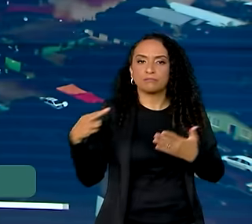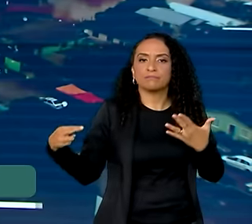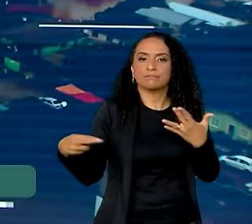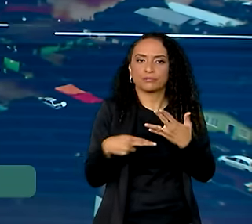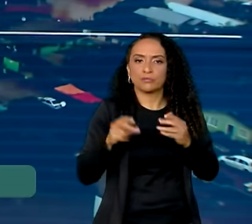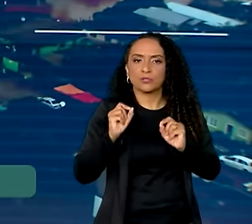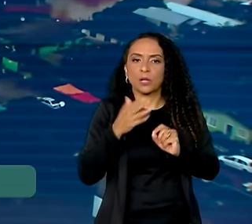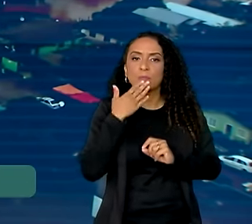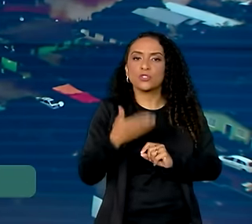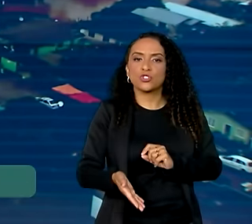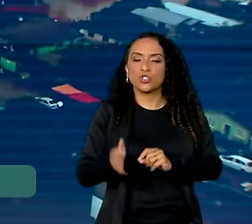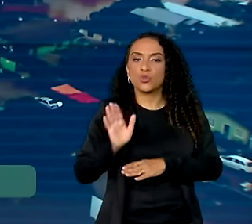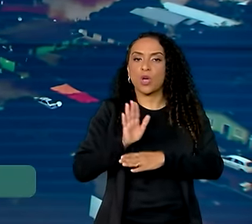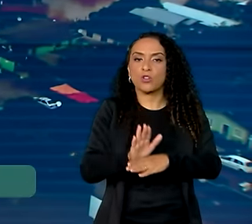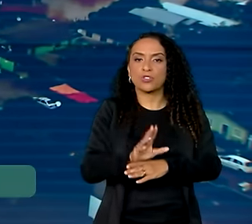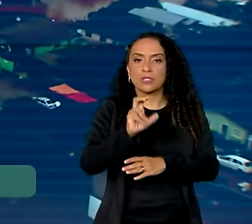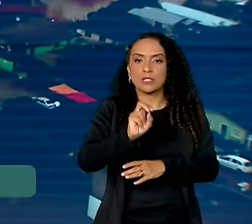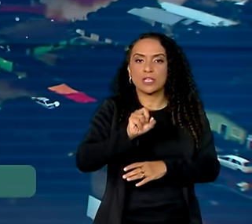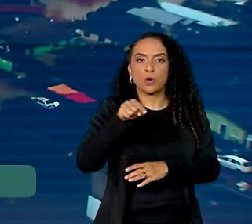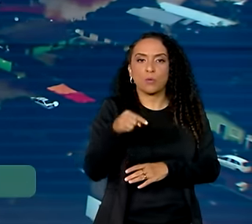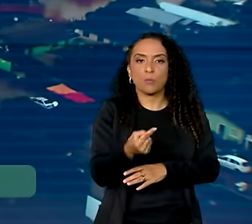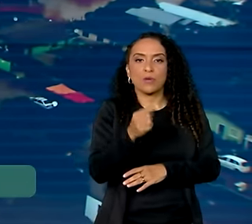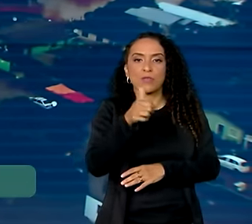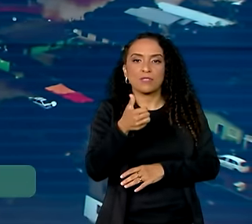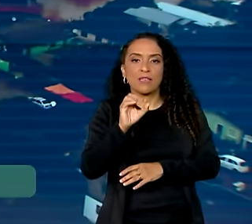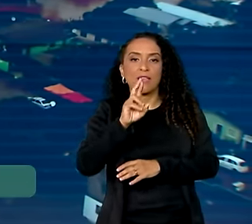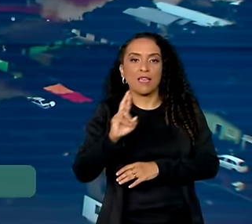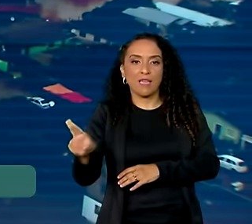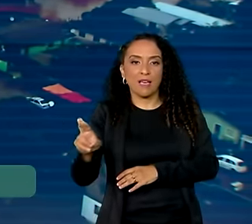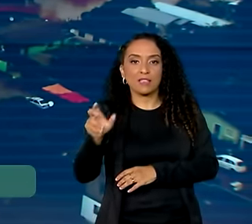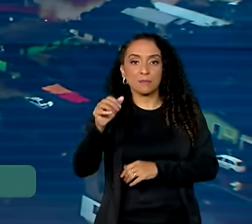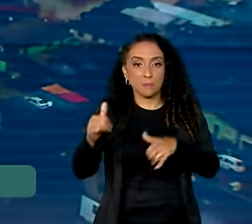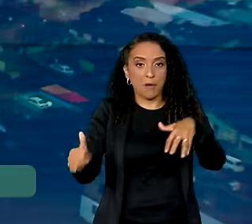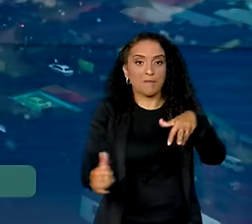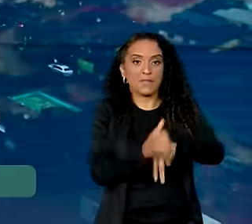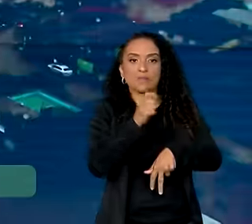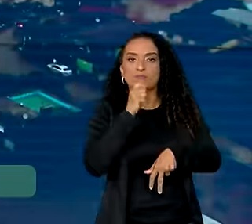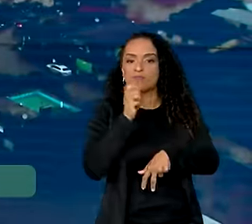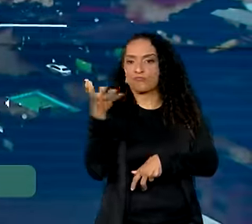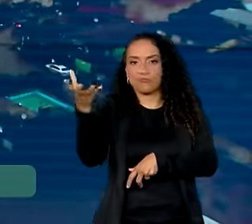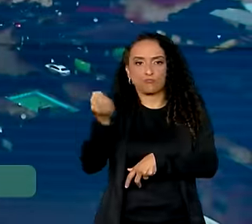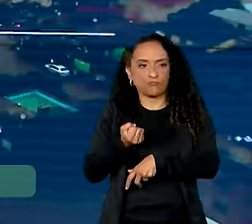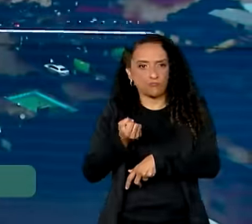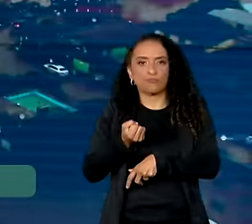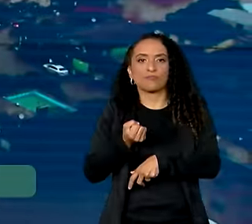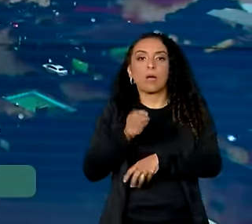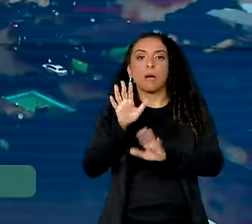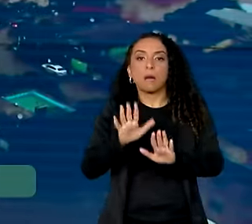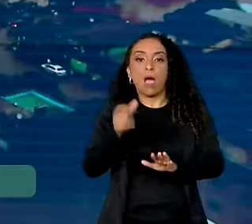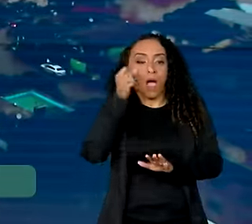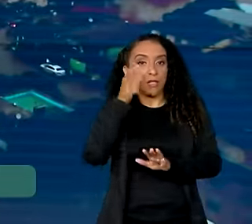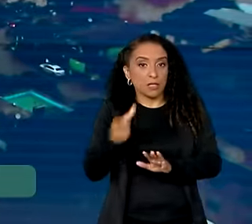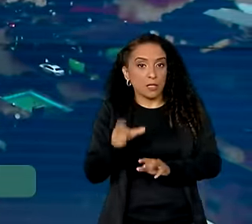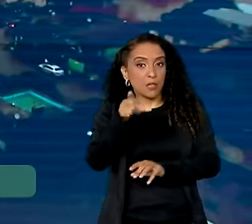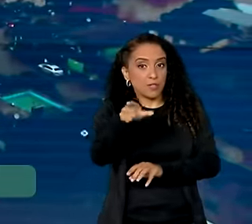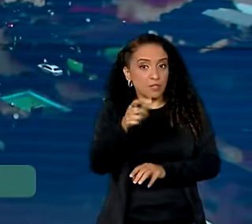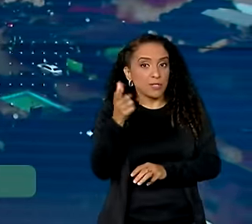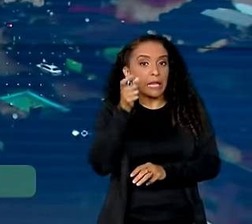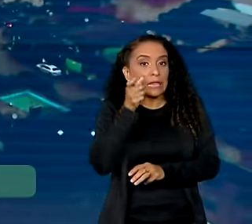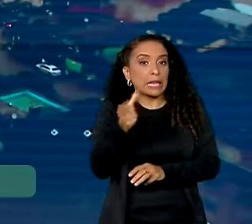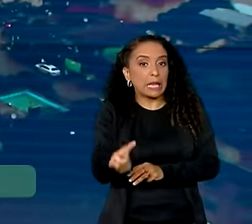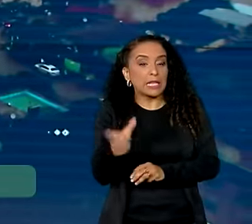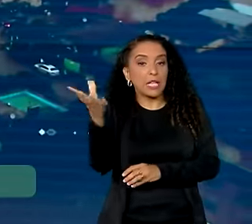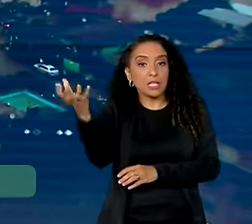para solicitar o auxílio de R$ 5.100,00 para as vítimas que ainda não foram beneficiadas. Mas atenção para você que se